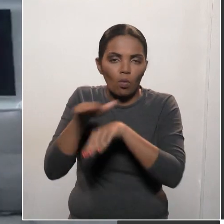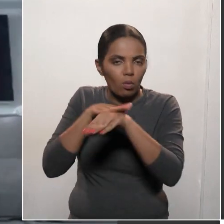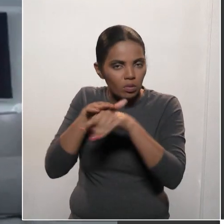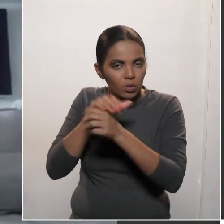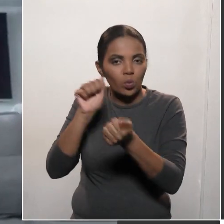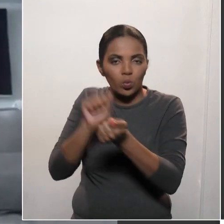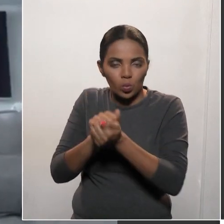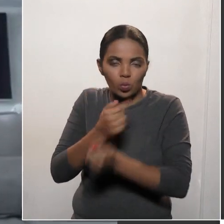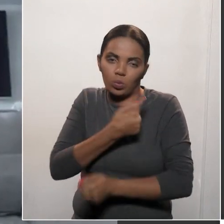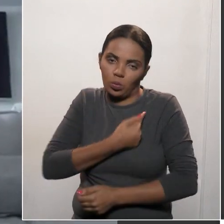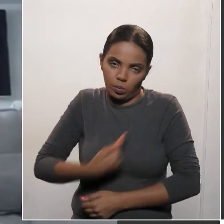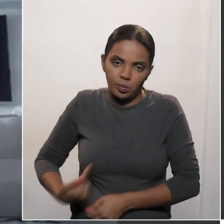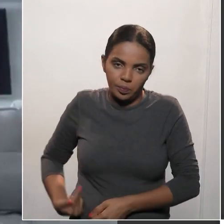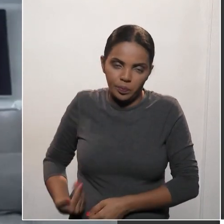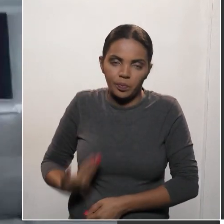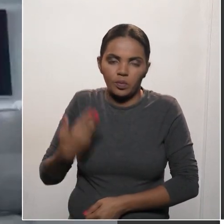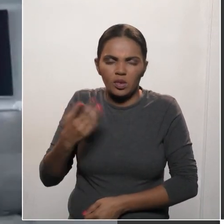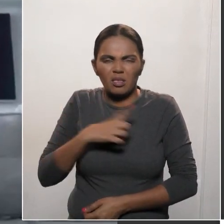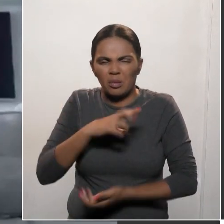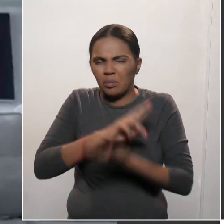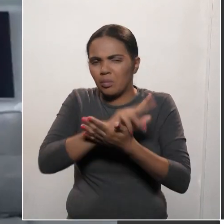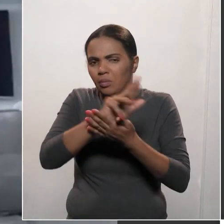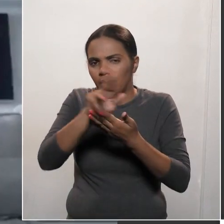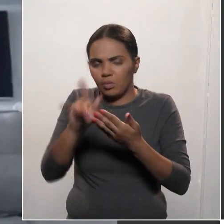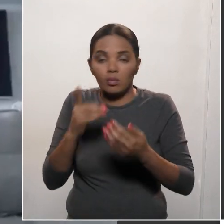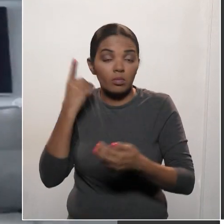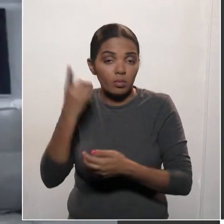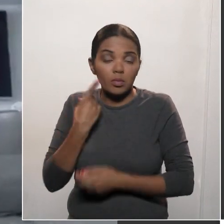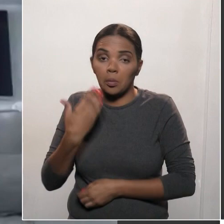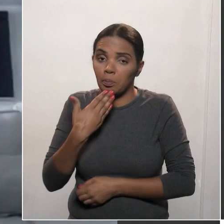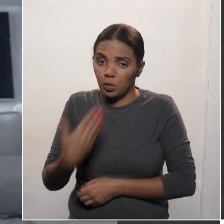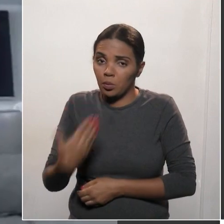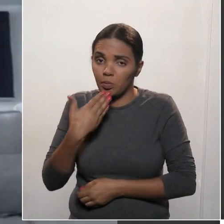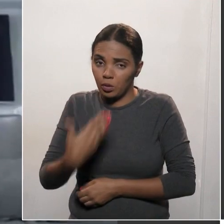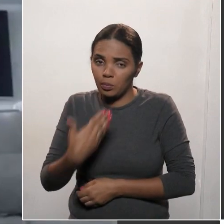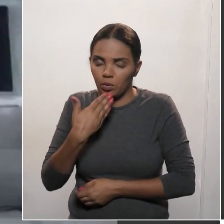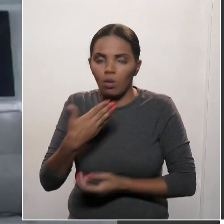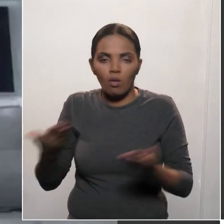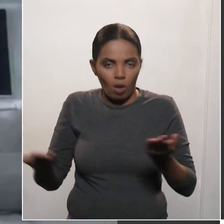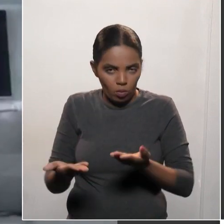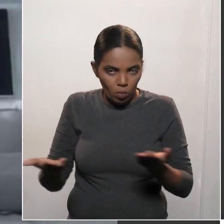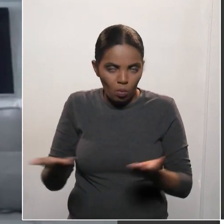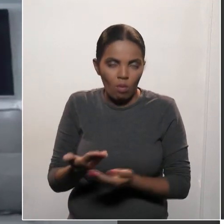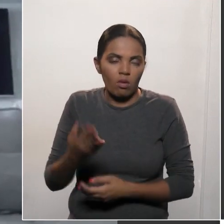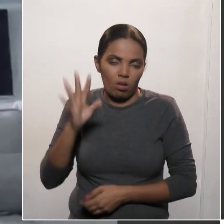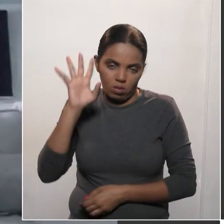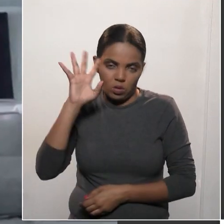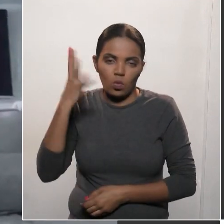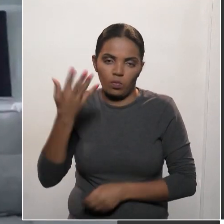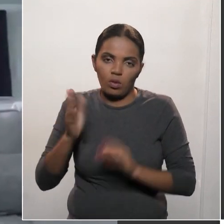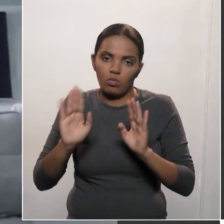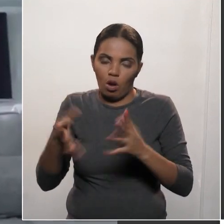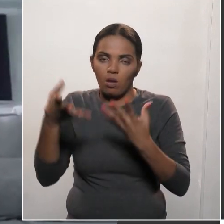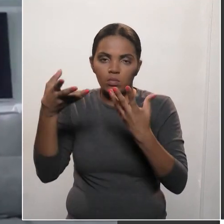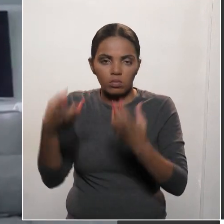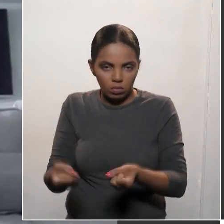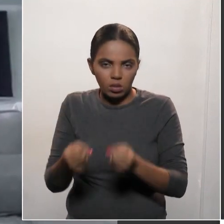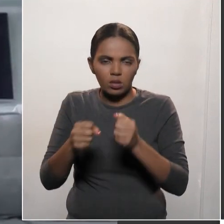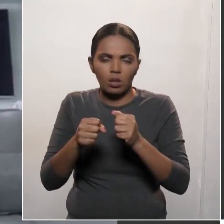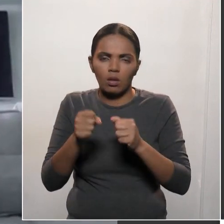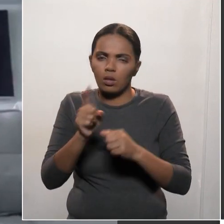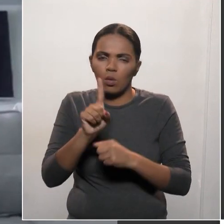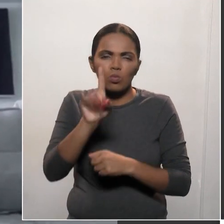estado. Foram vários deputados pedindo isso e o governador atendeu. E dizer que para nós é um prazer,